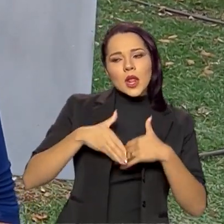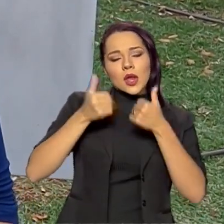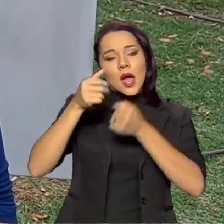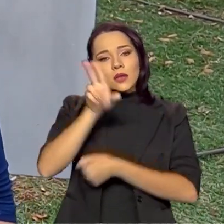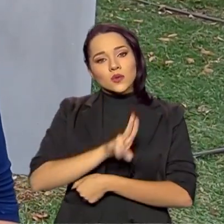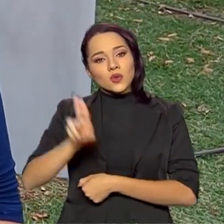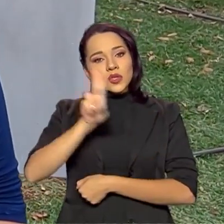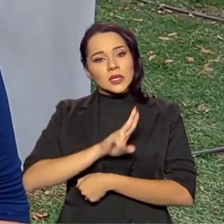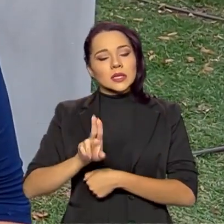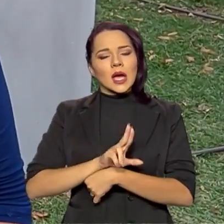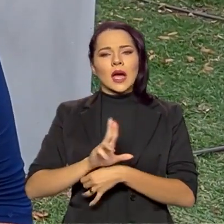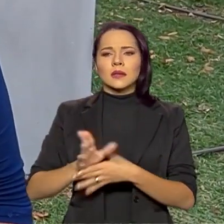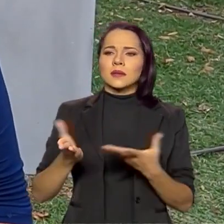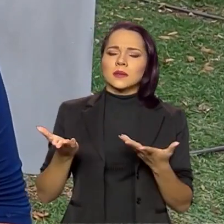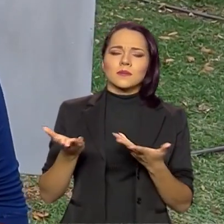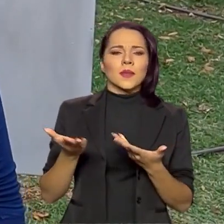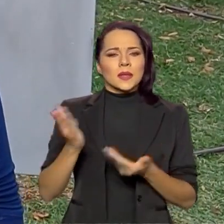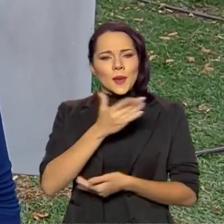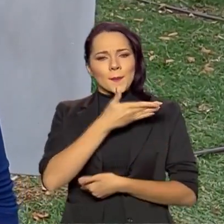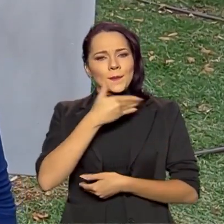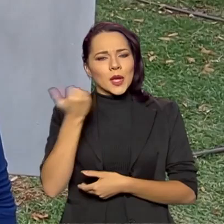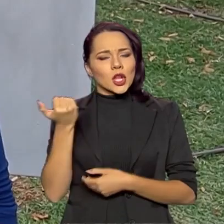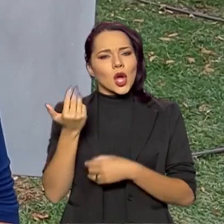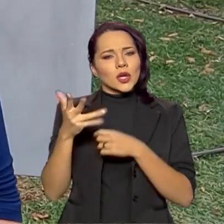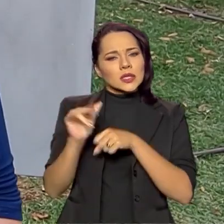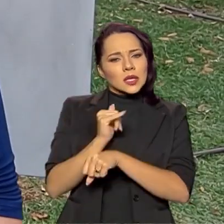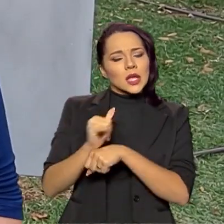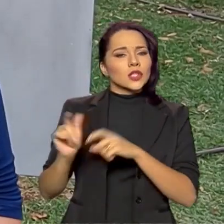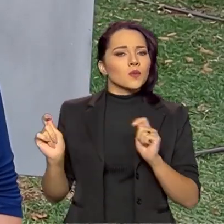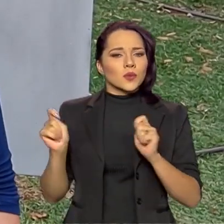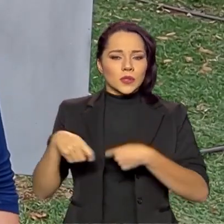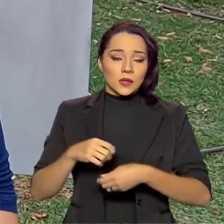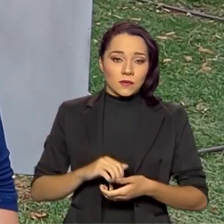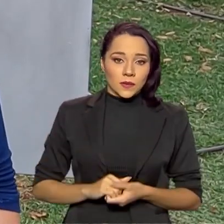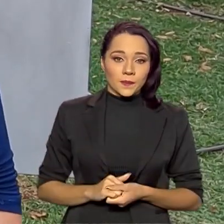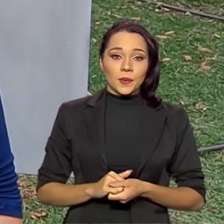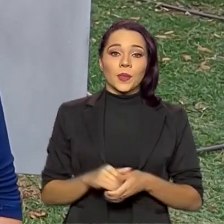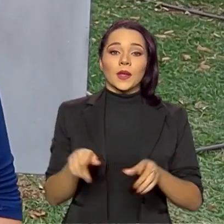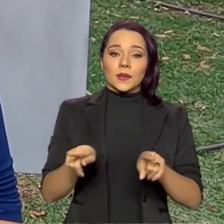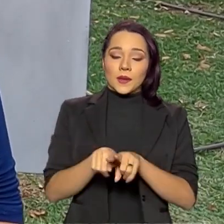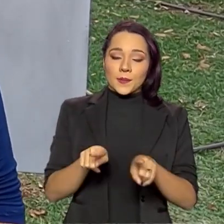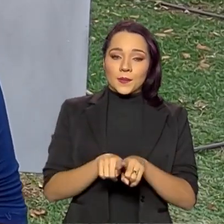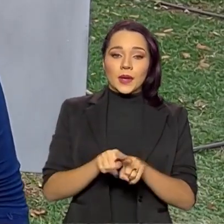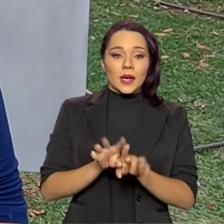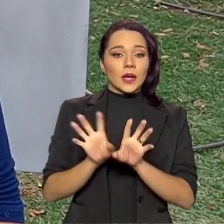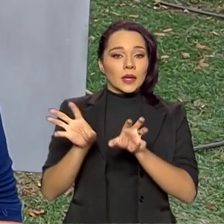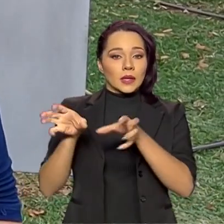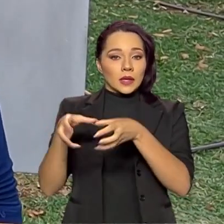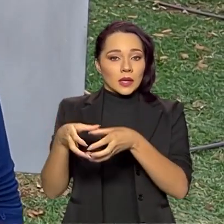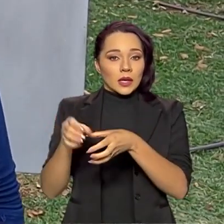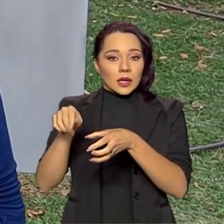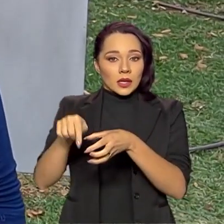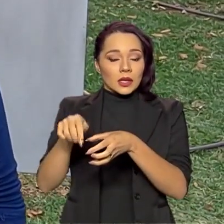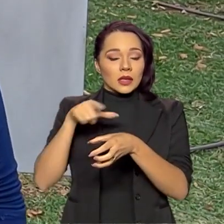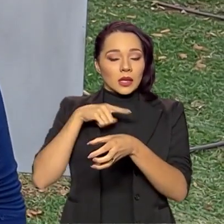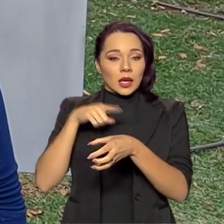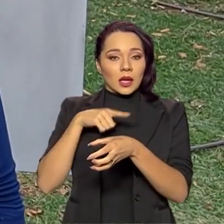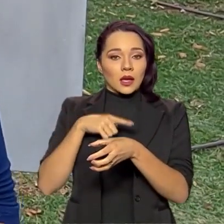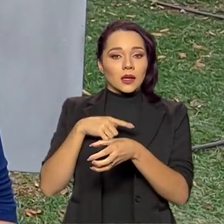utilizados na sua melhor maneira. E a unidade também tem